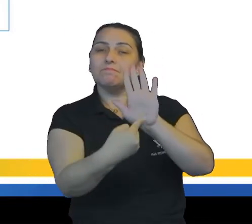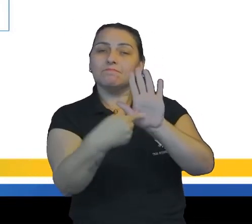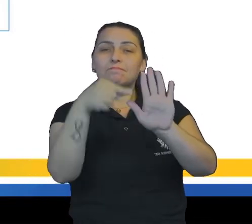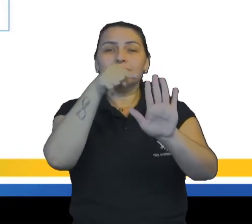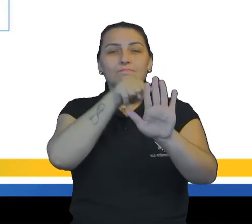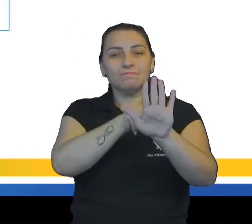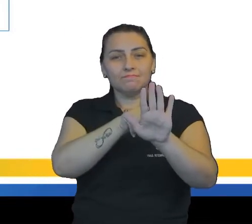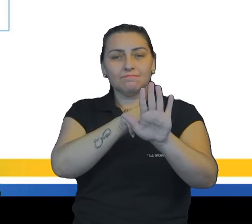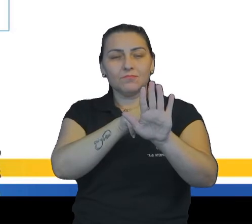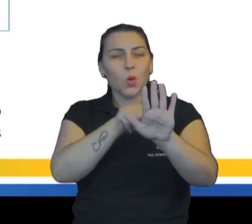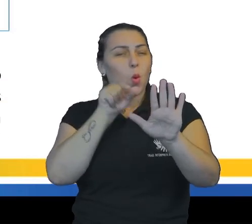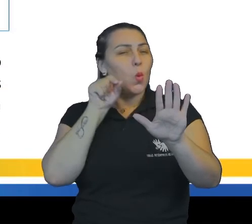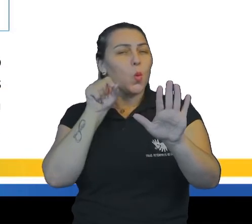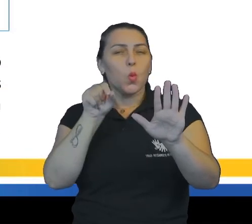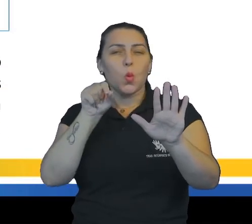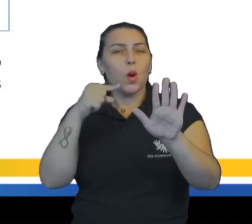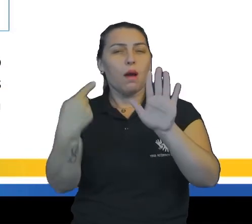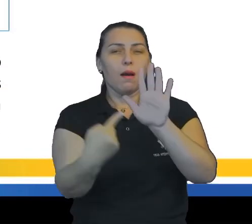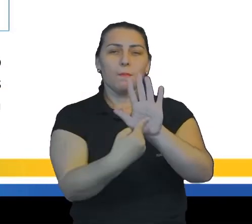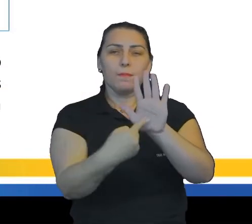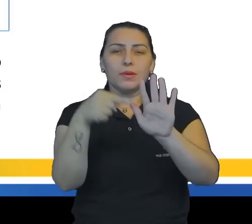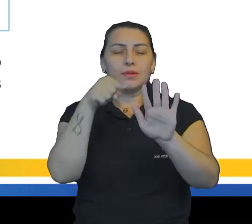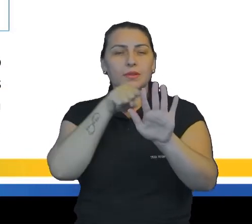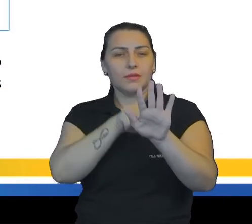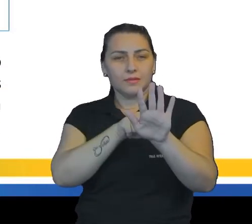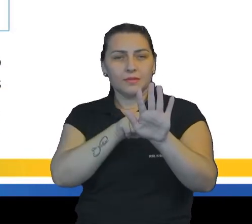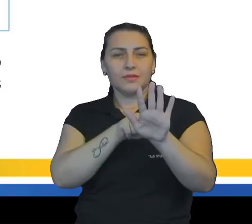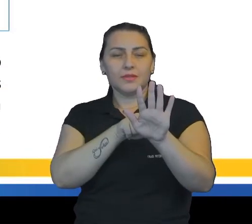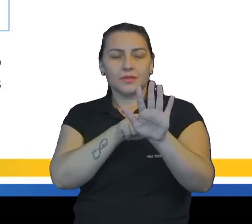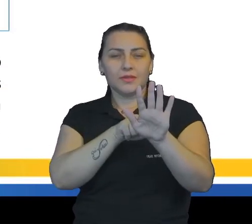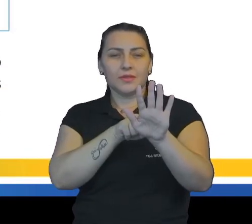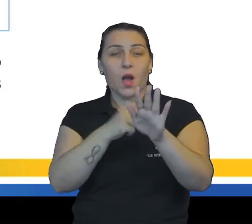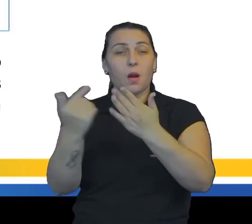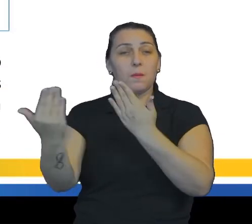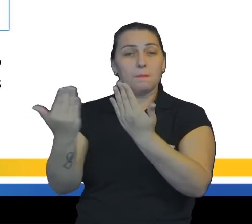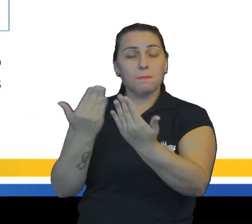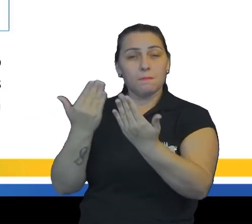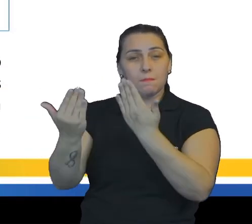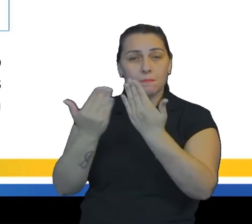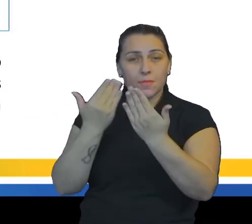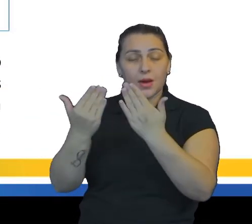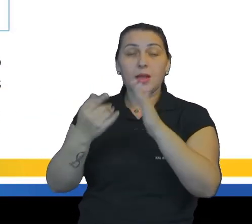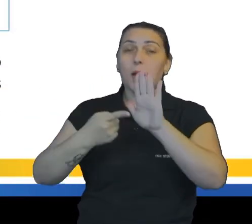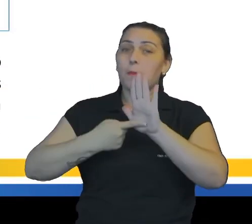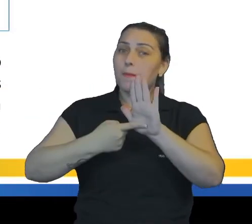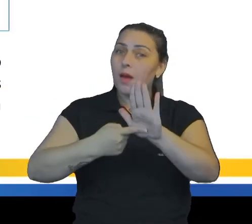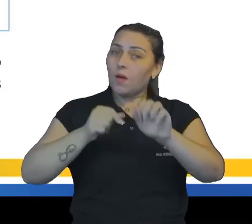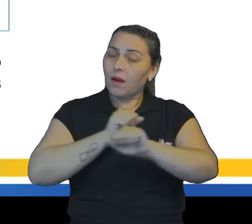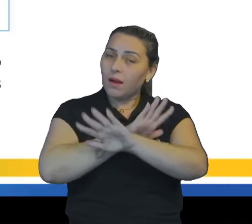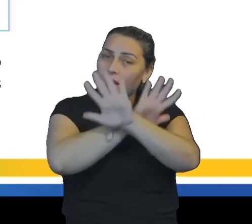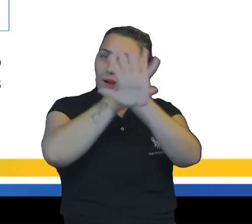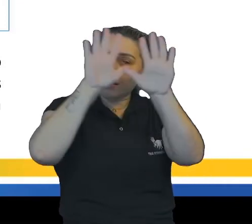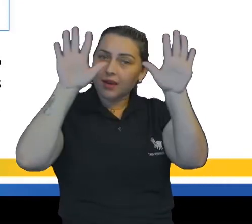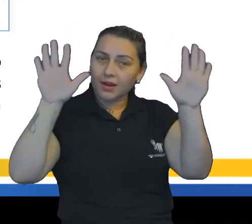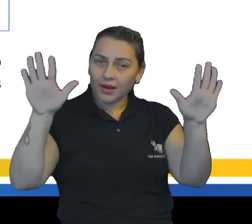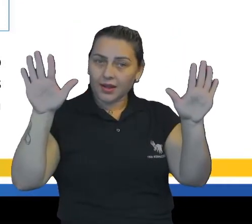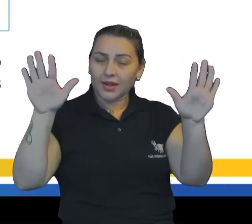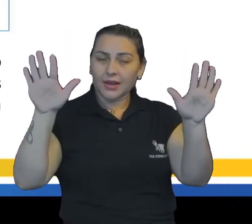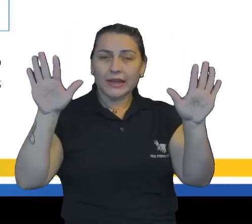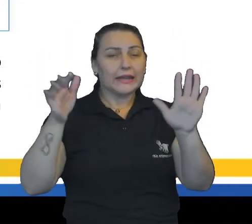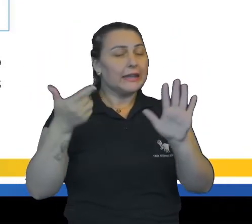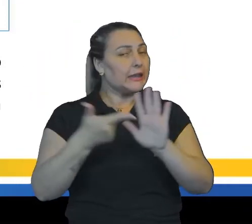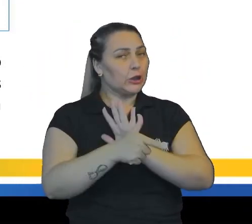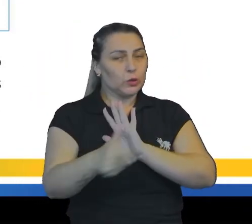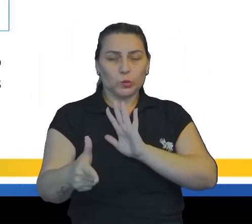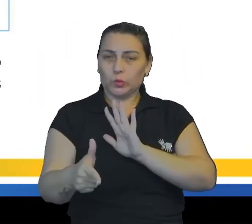Vamos lá, o que é a metáfora? A metáfora é uma comparação implícita, ou seja, clara, Que não